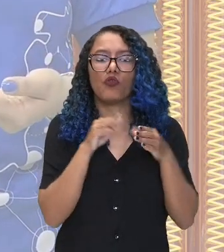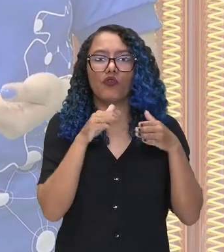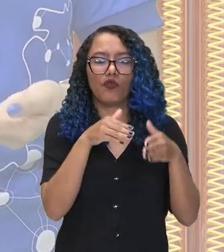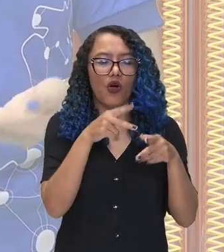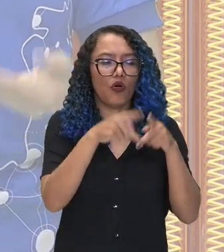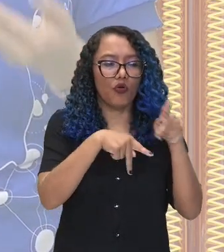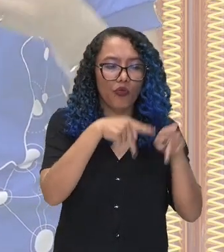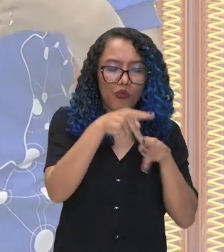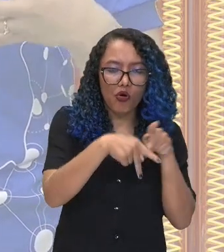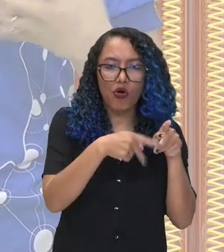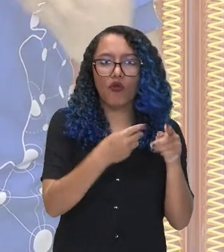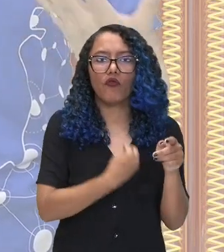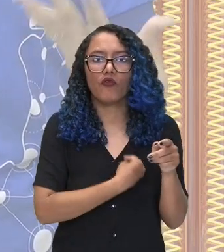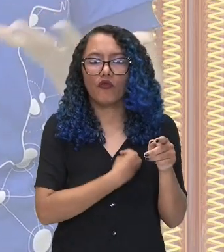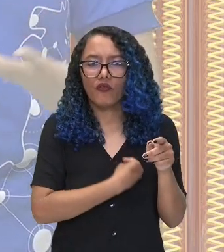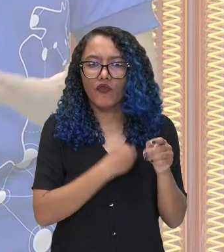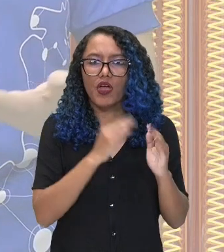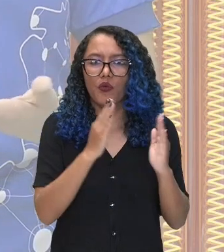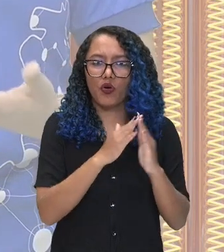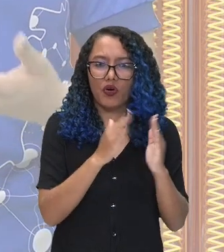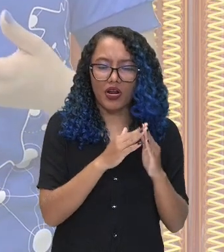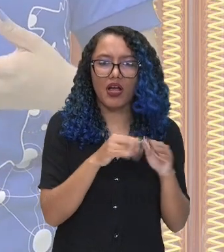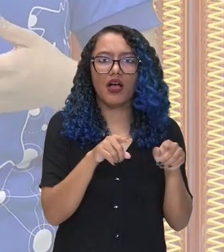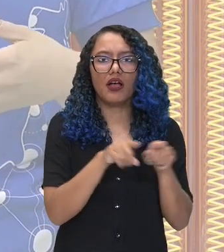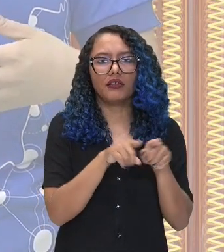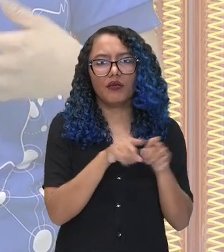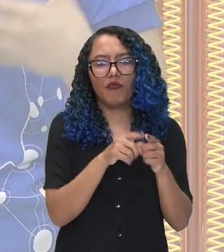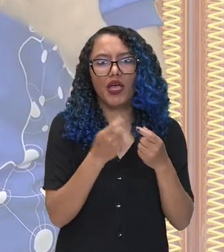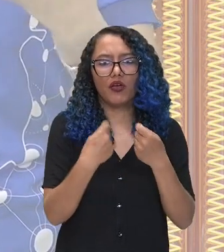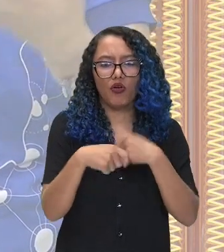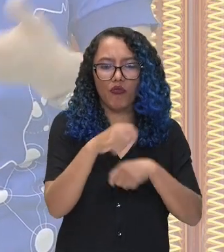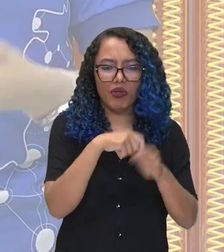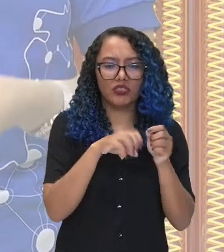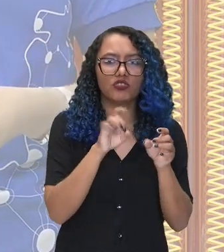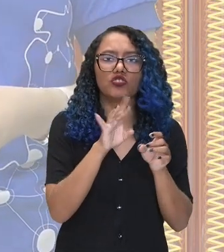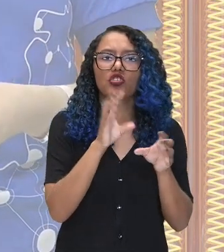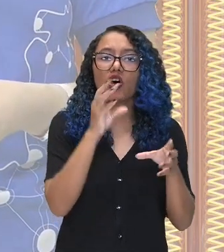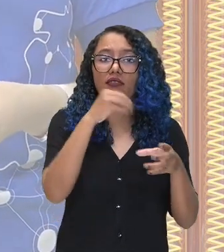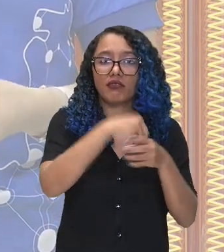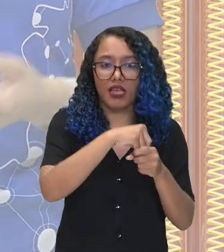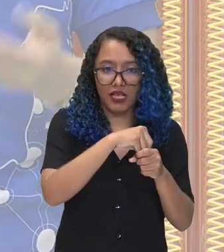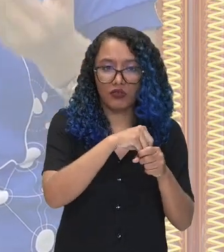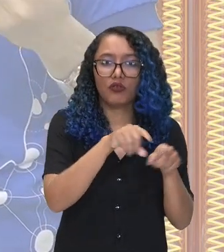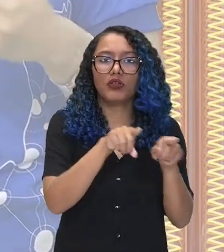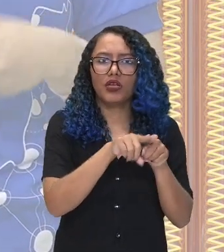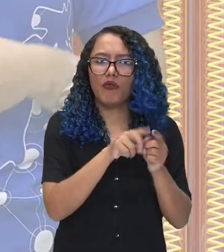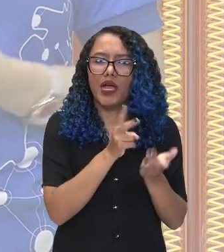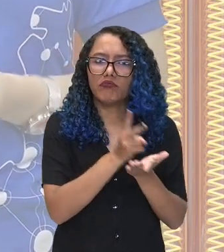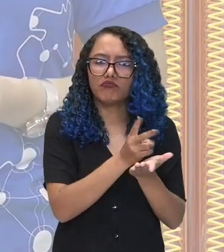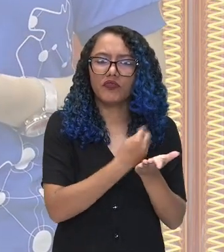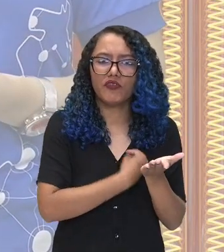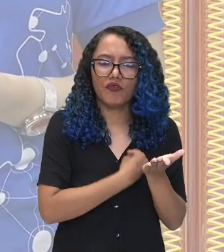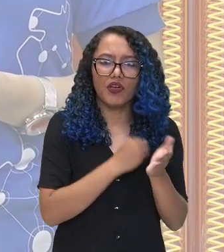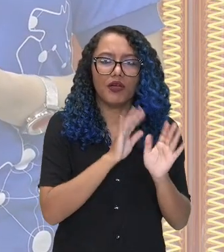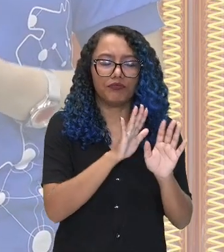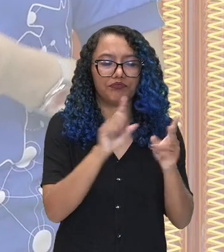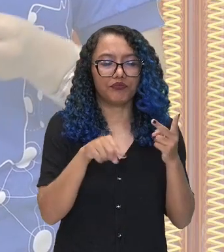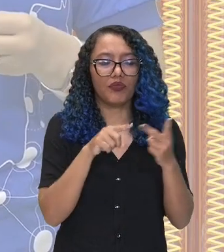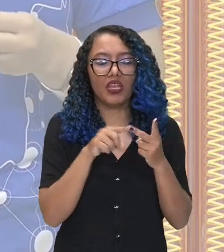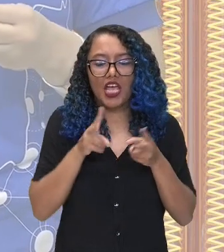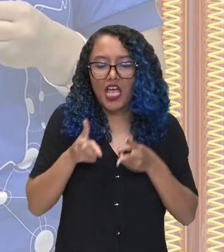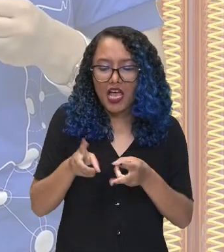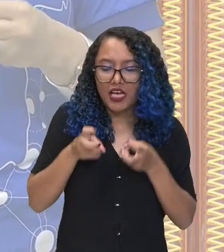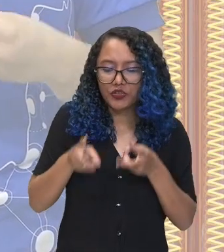moradia. E voltado também para o mercado interno, para ali fixação de moradias. Já as colônias de exploração